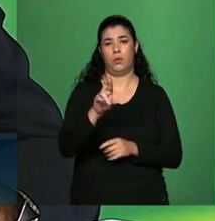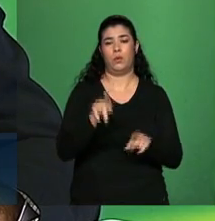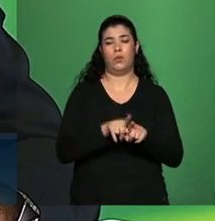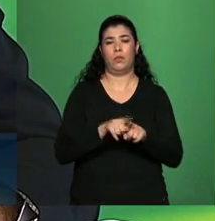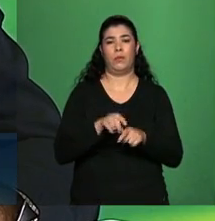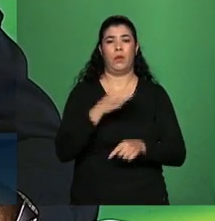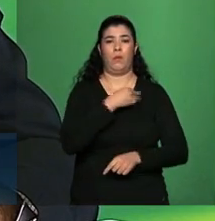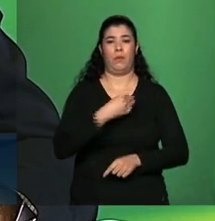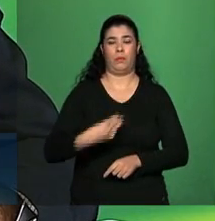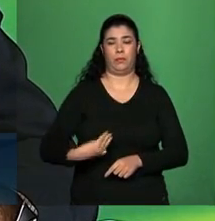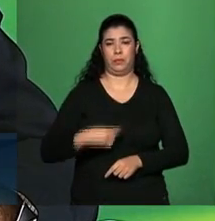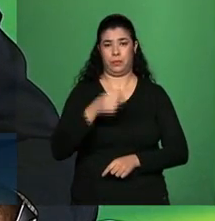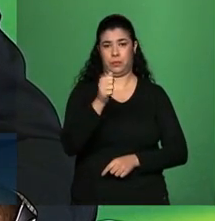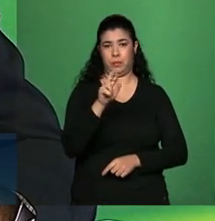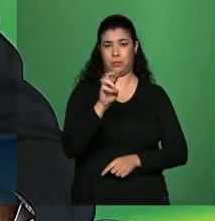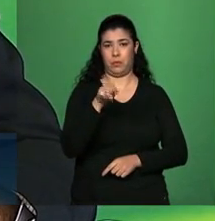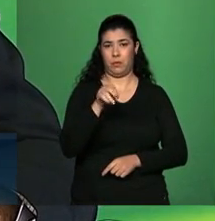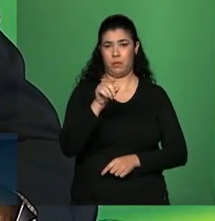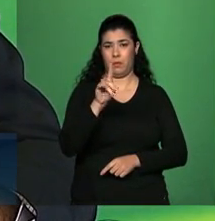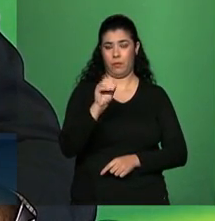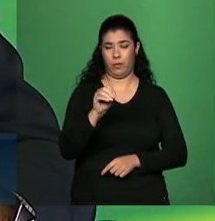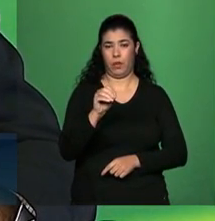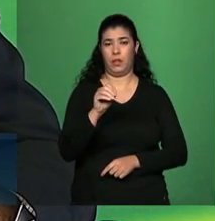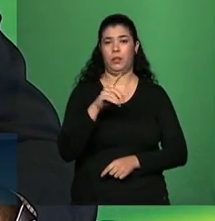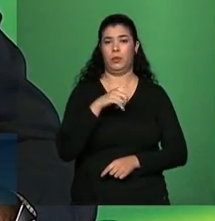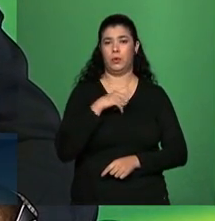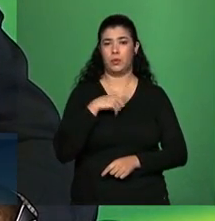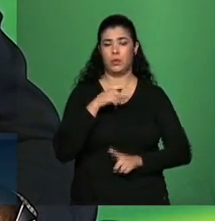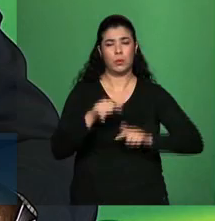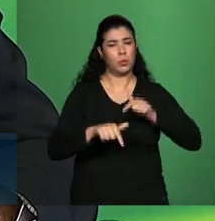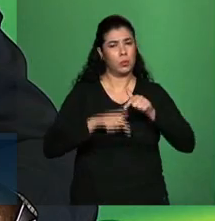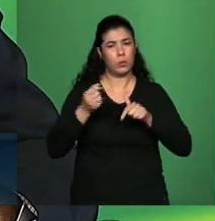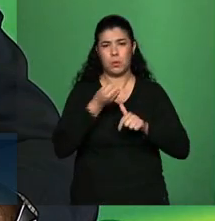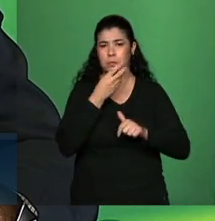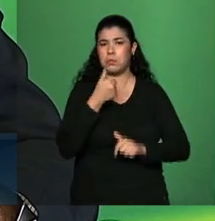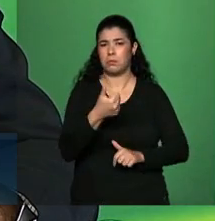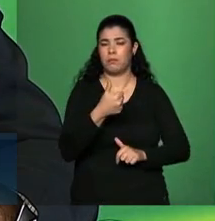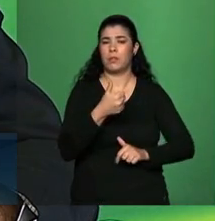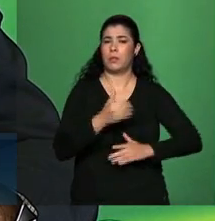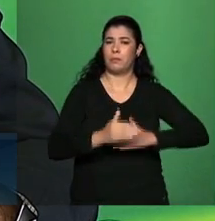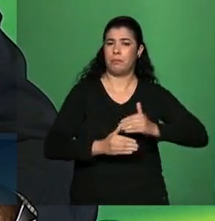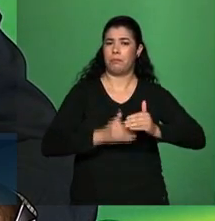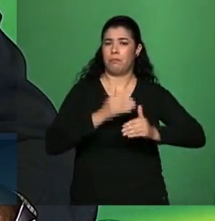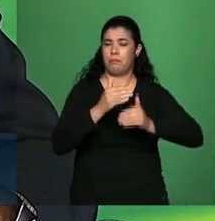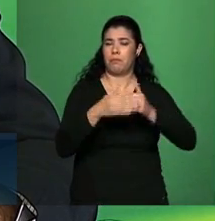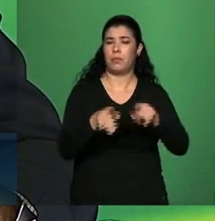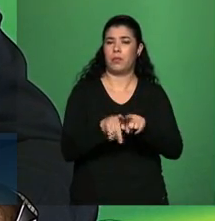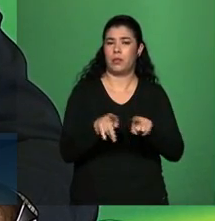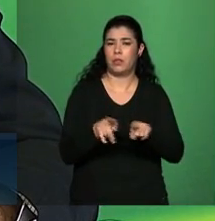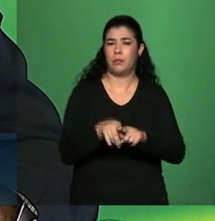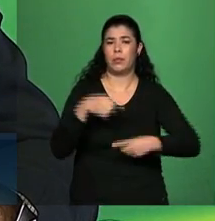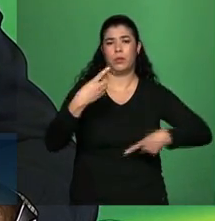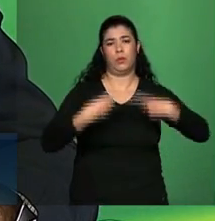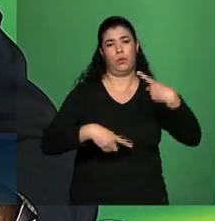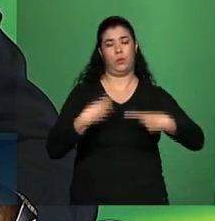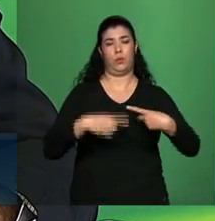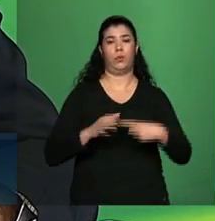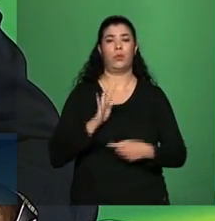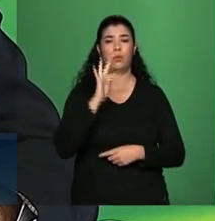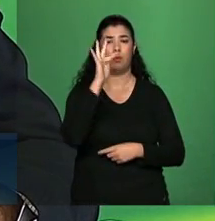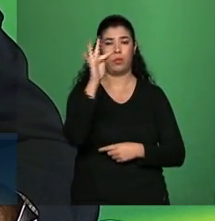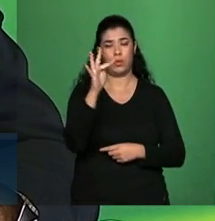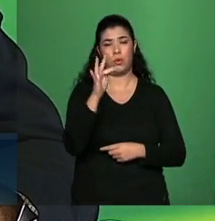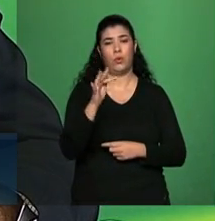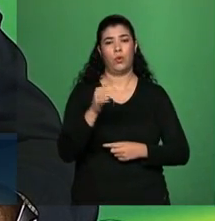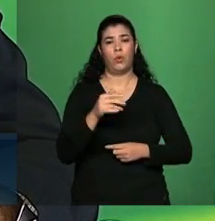Monteiro tem tido um trabalho notável de evoluir alguns pontos inclusive a discussão do comércio